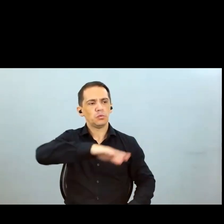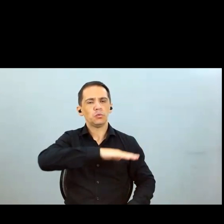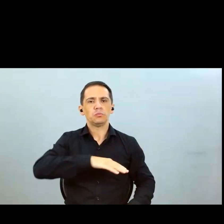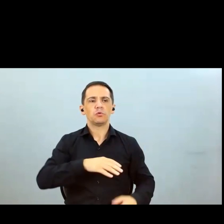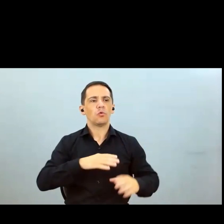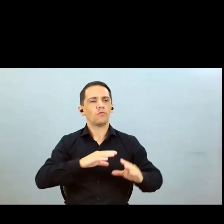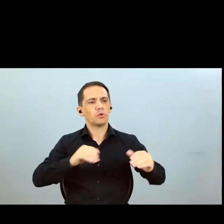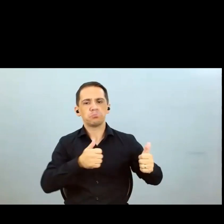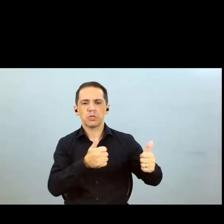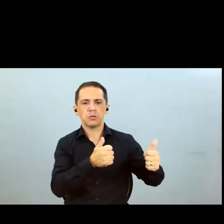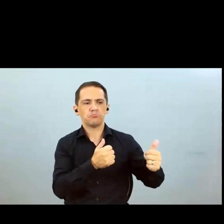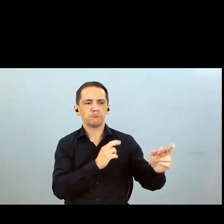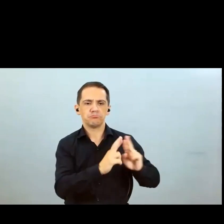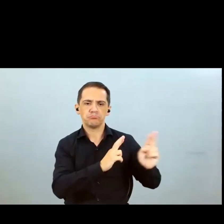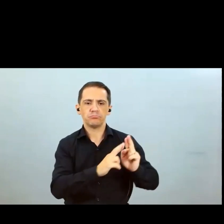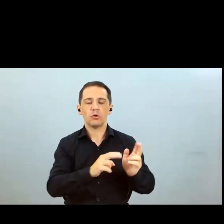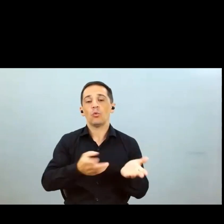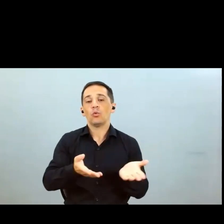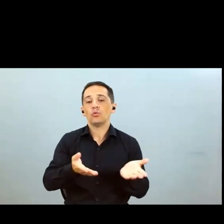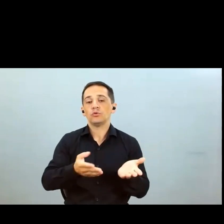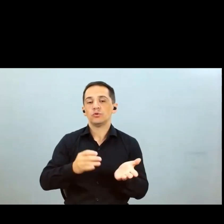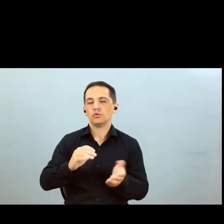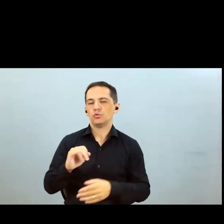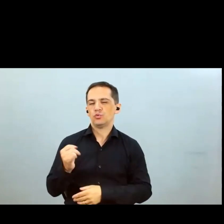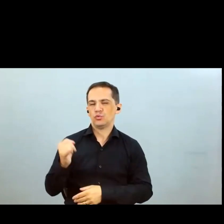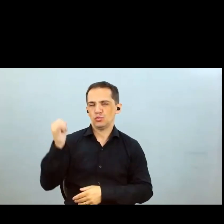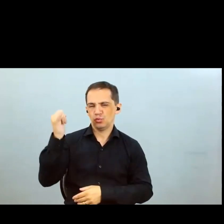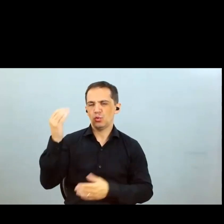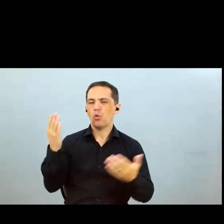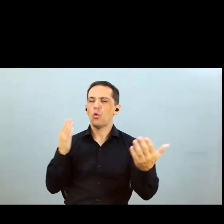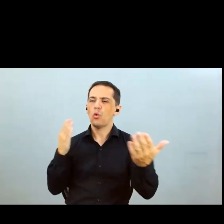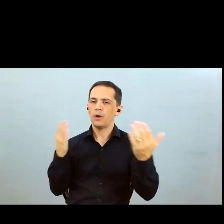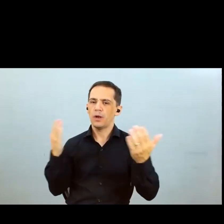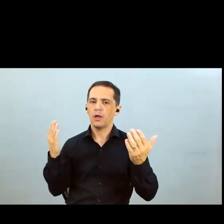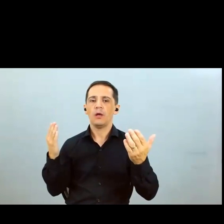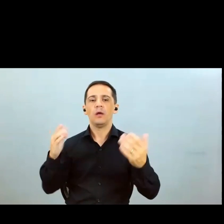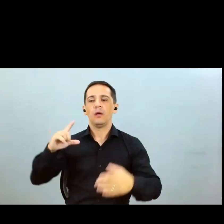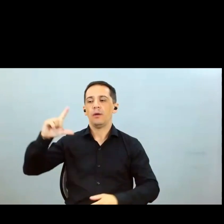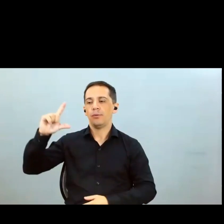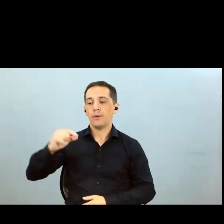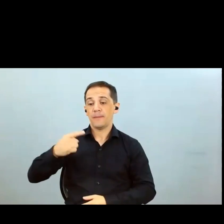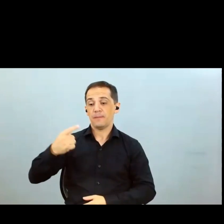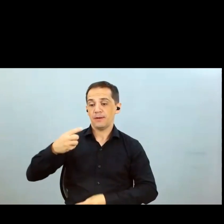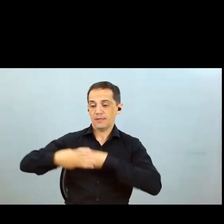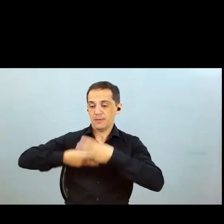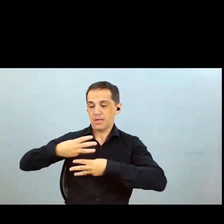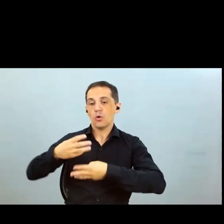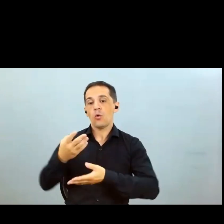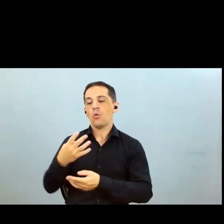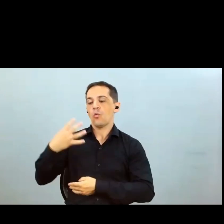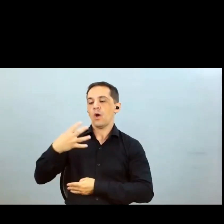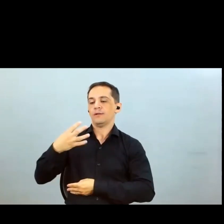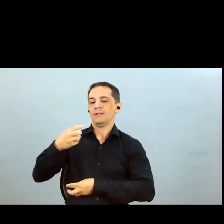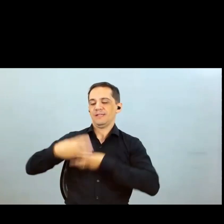se comparar a taxa de primeiro trimestre com a do quarto trimestre até reduziu por quê? porque efetivamente a